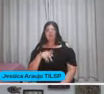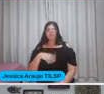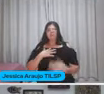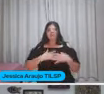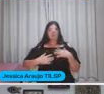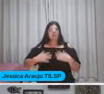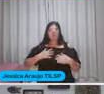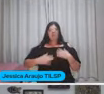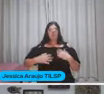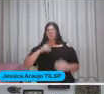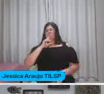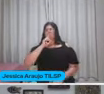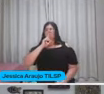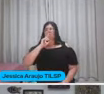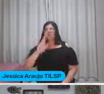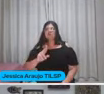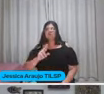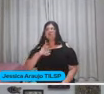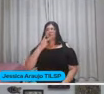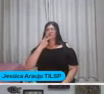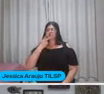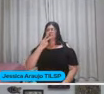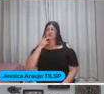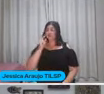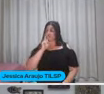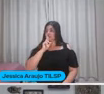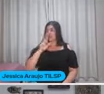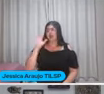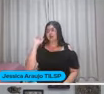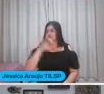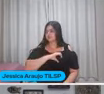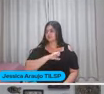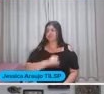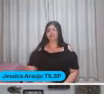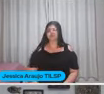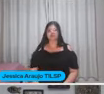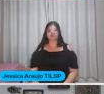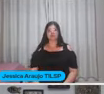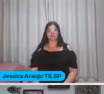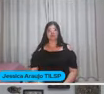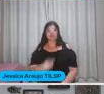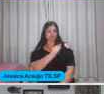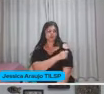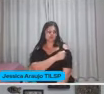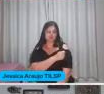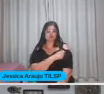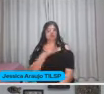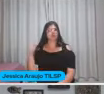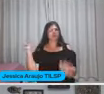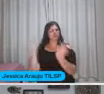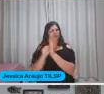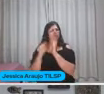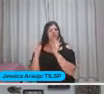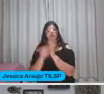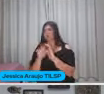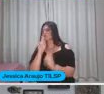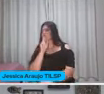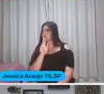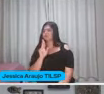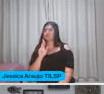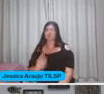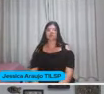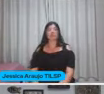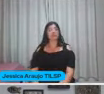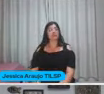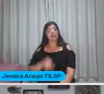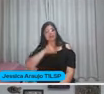de responder De dizer logo Dar logo a resposta Do que o aluno A aluna pergunta Sem aproveitar